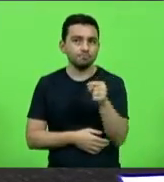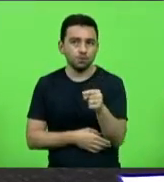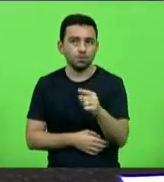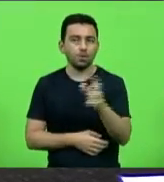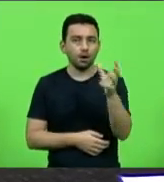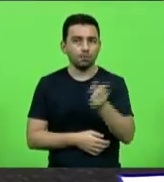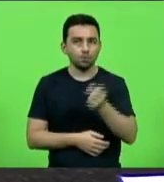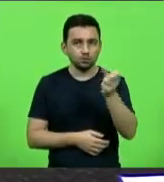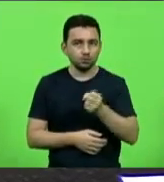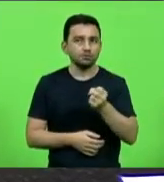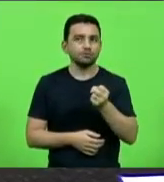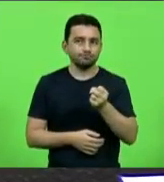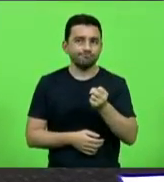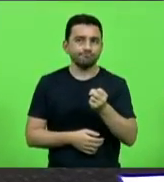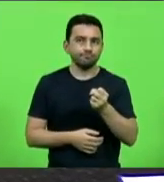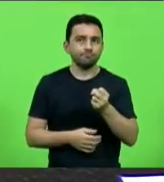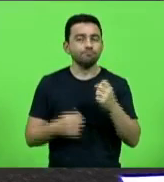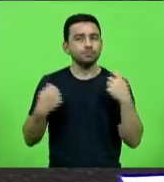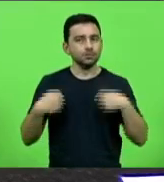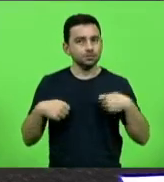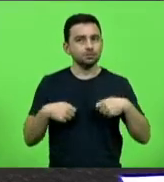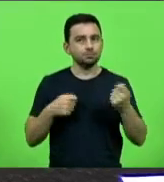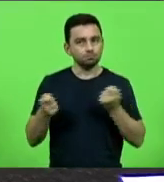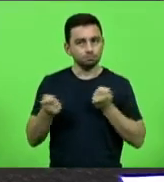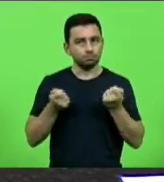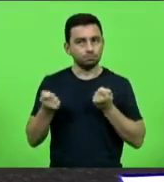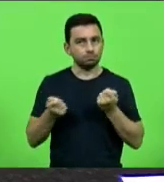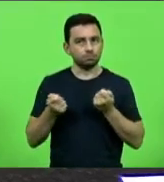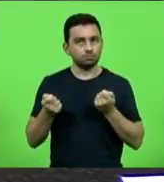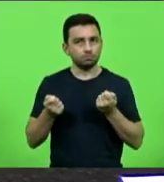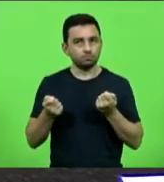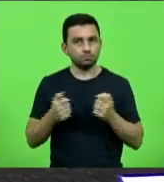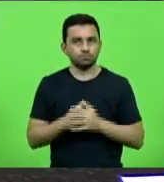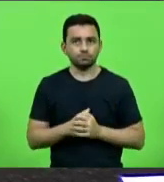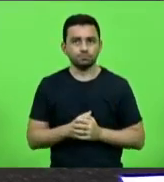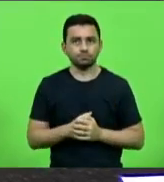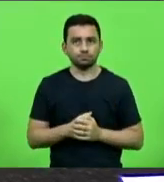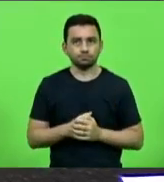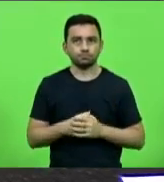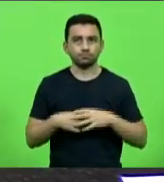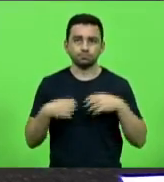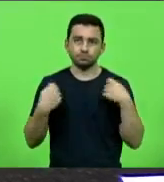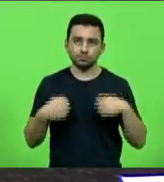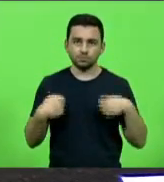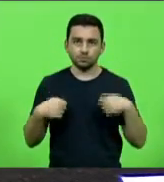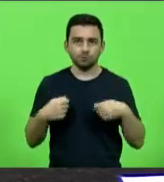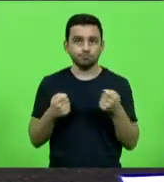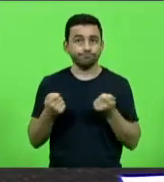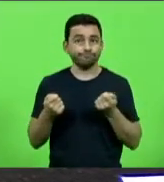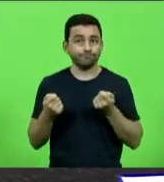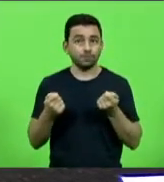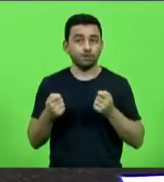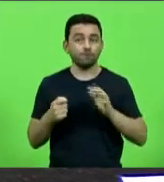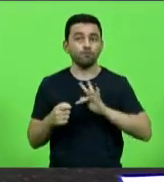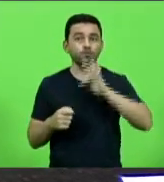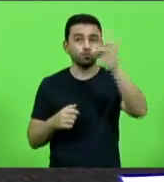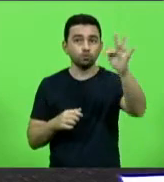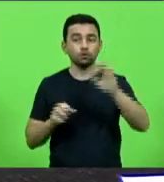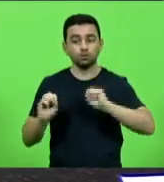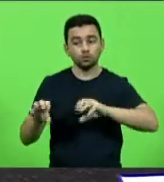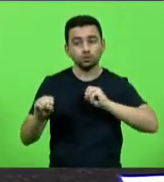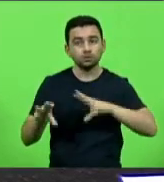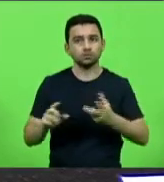governo estadual. Nós temos que controlar essa conta, nós temos que controlar em nome da educação, em nome da segurança,